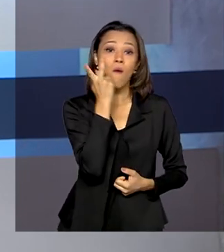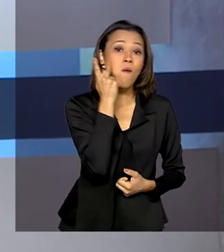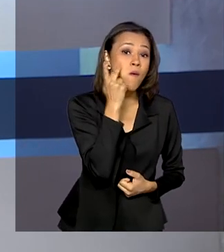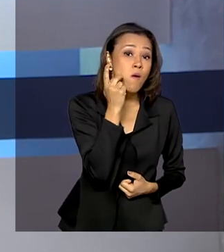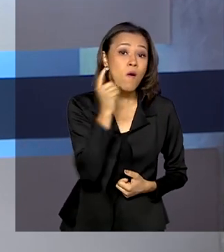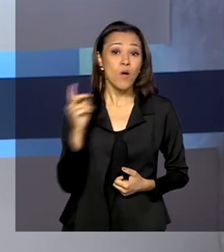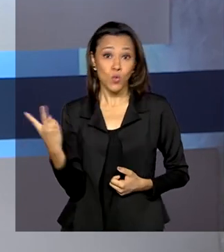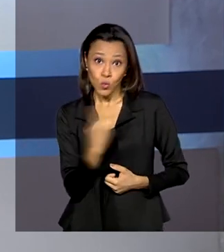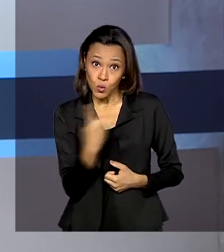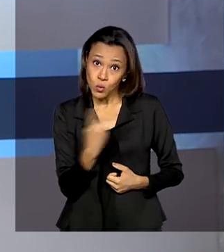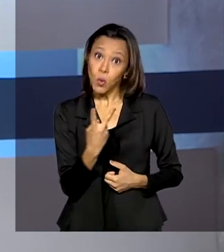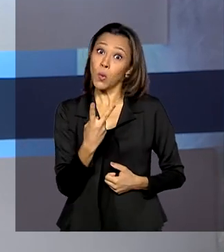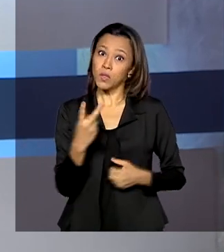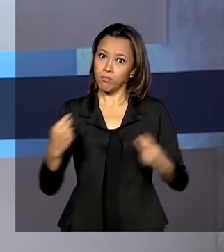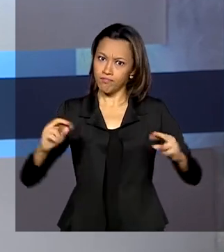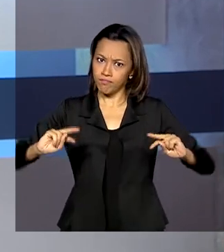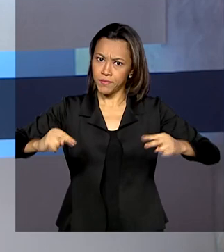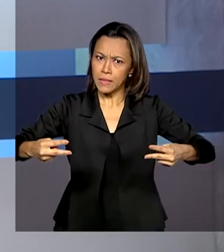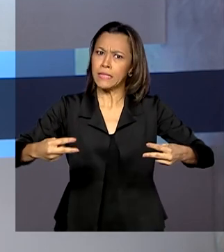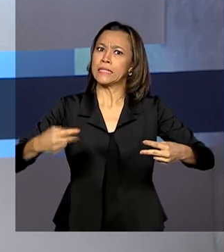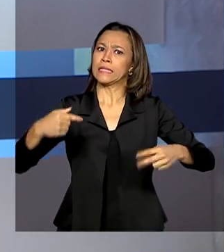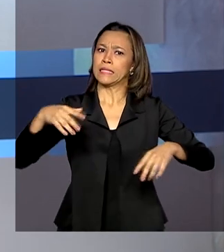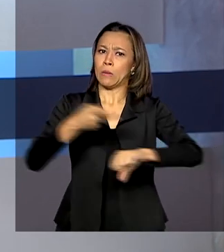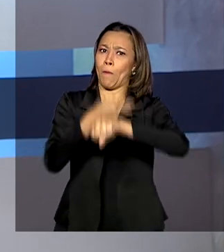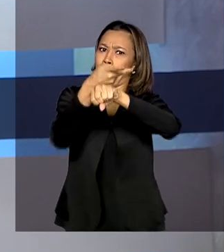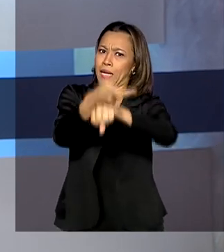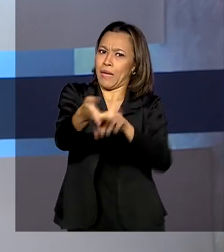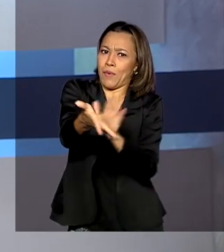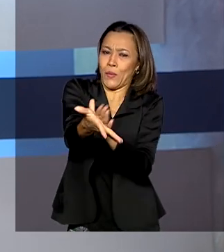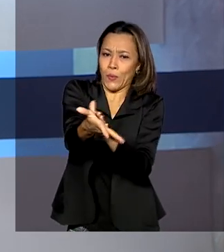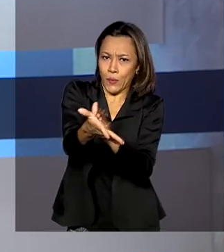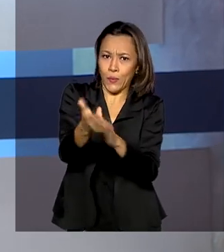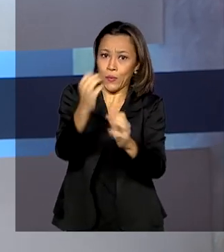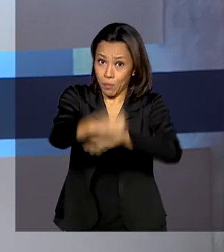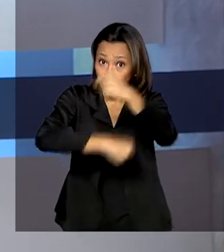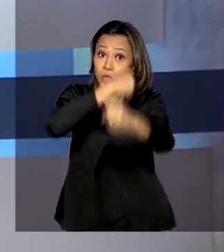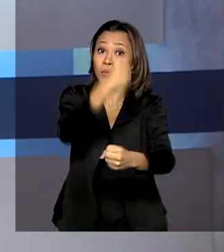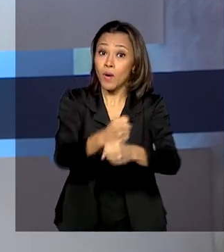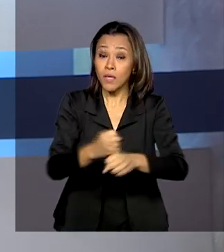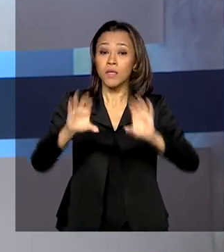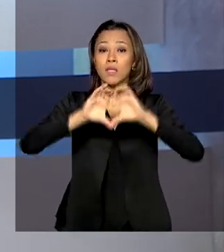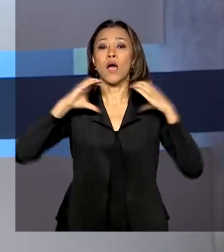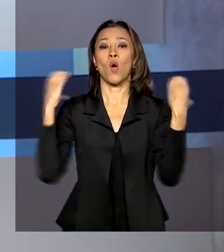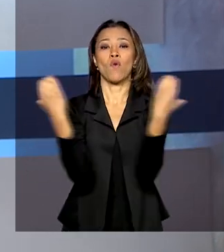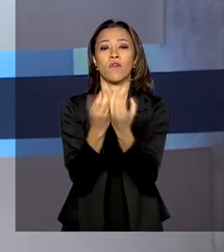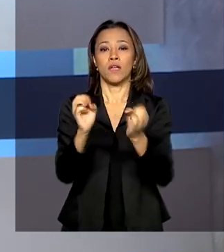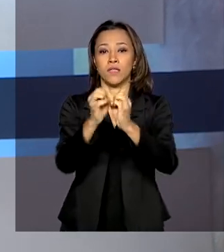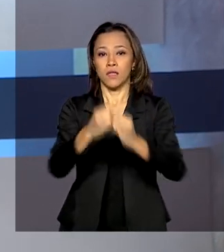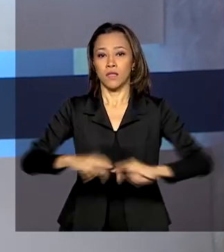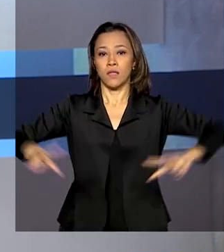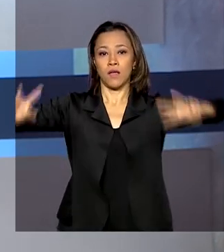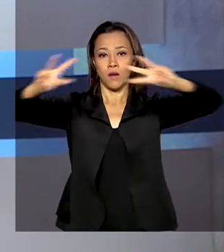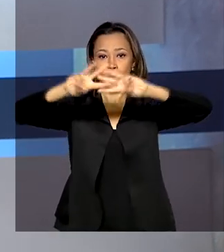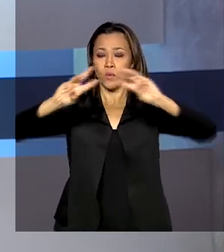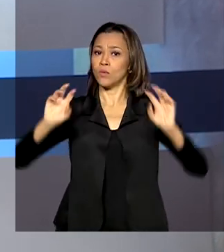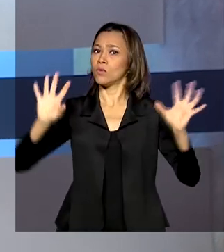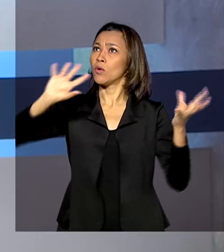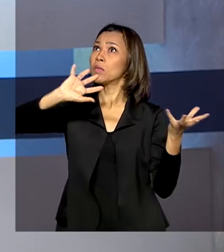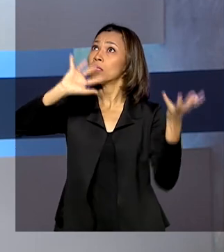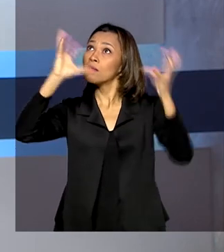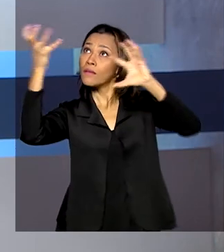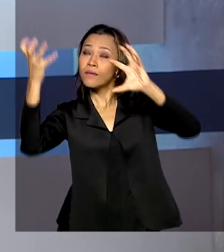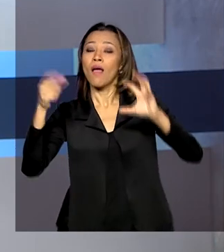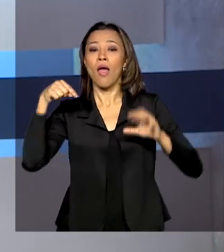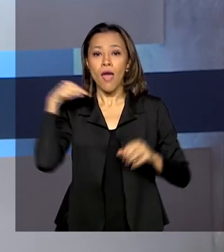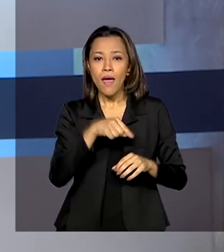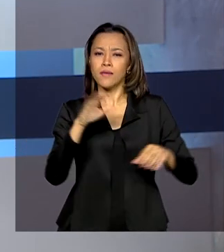semifinalista num prêmio internacional que será entregue no ano que vem na Conferência da ONU sobre Mudanças Climáticas. A ferramenta vem